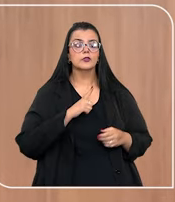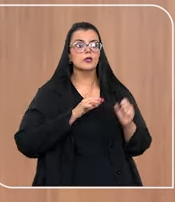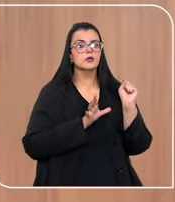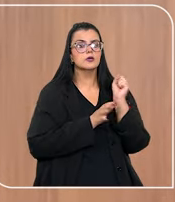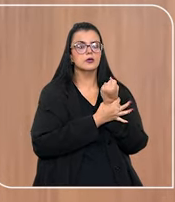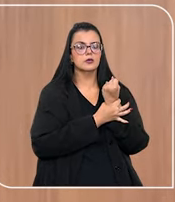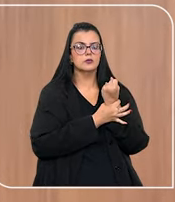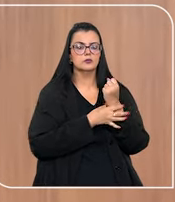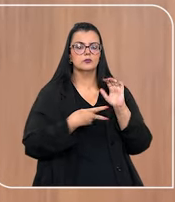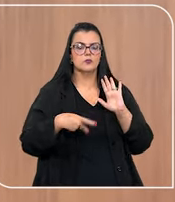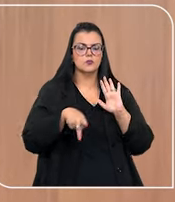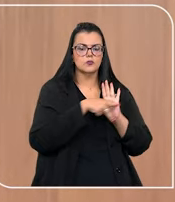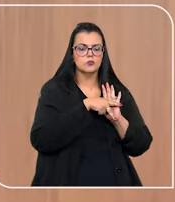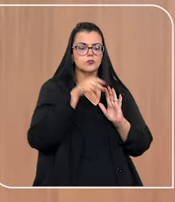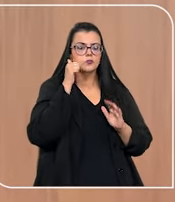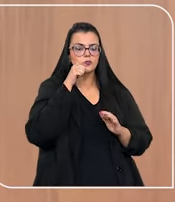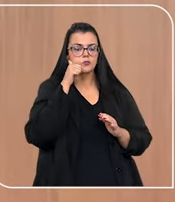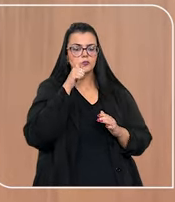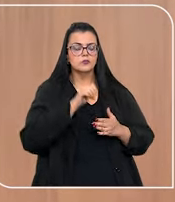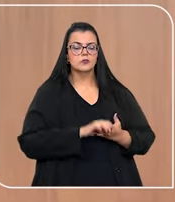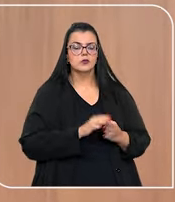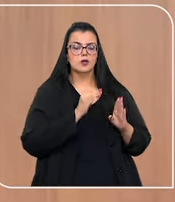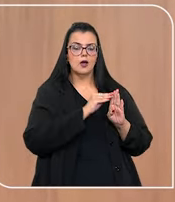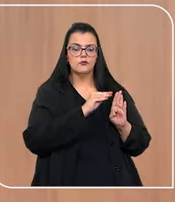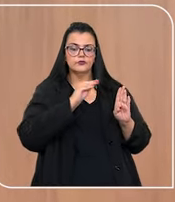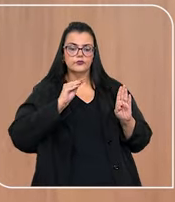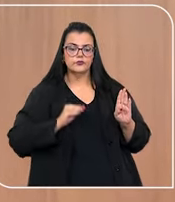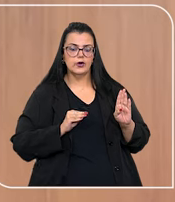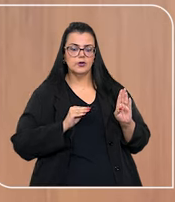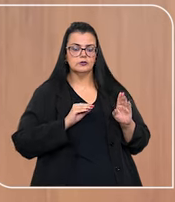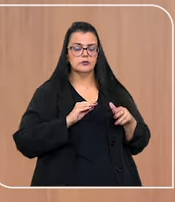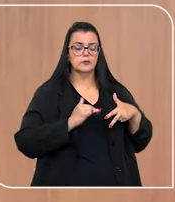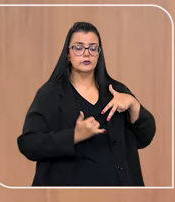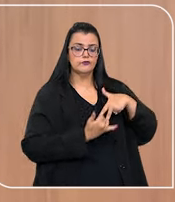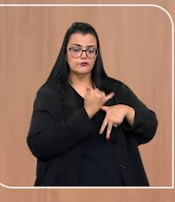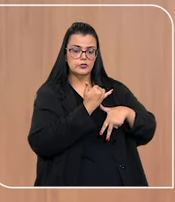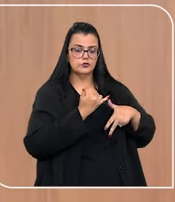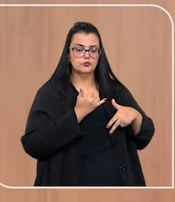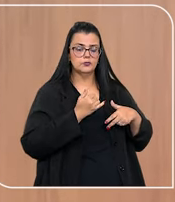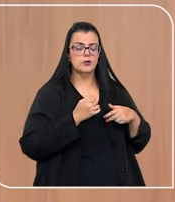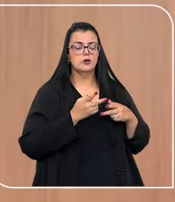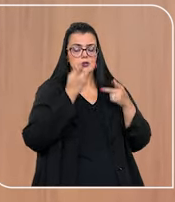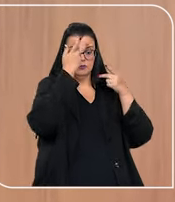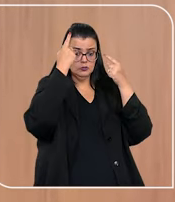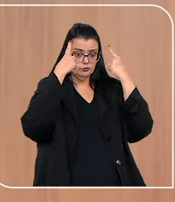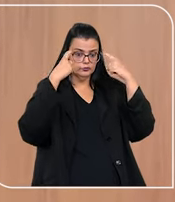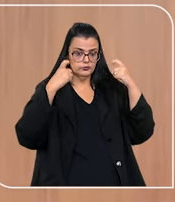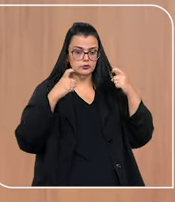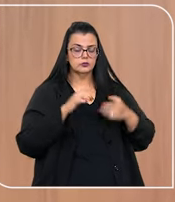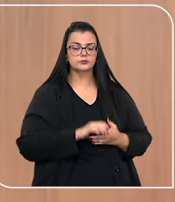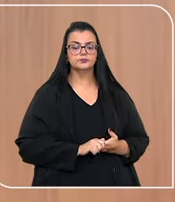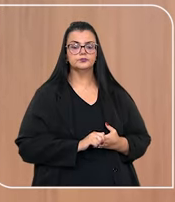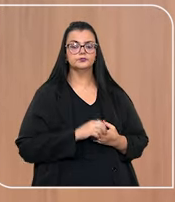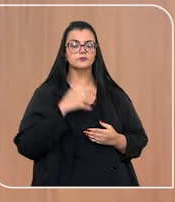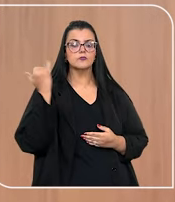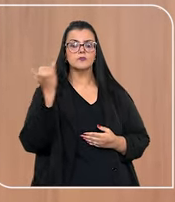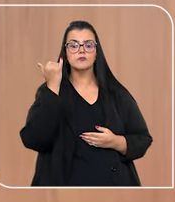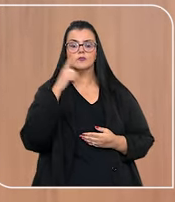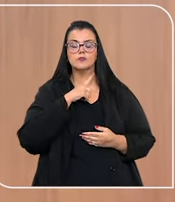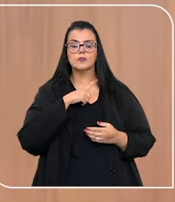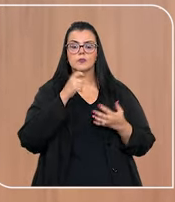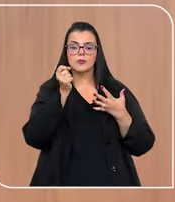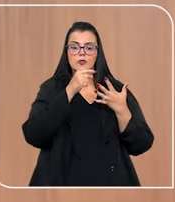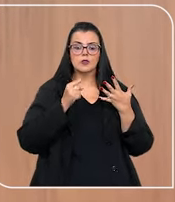garantem o asseguramento dessa mulher e o afastamento da vítima do seu agressor. E aqui é importante estabelecer o seguinte,